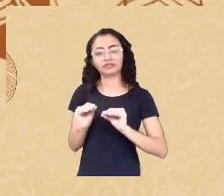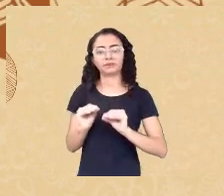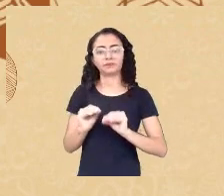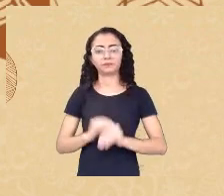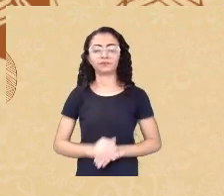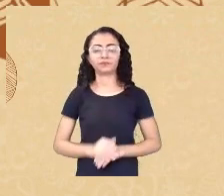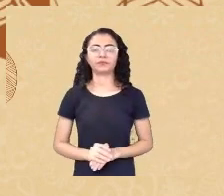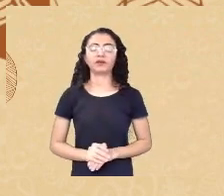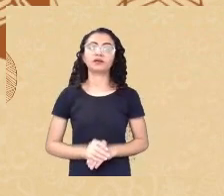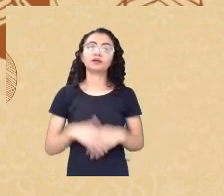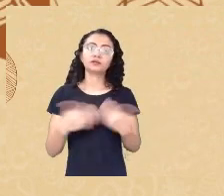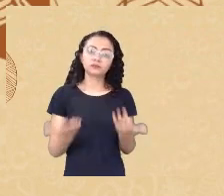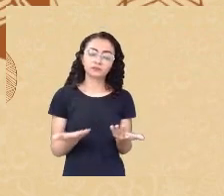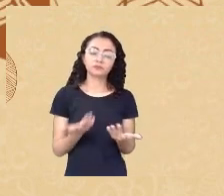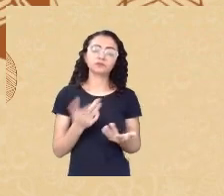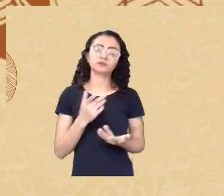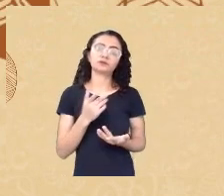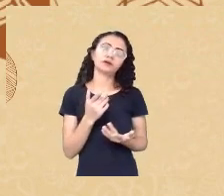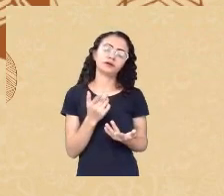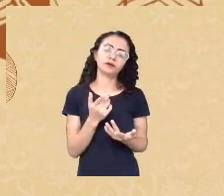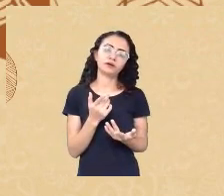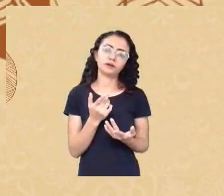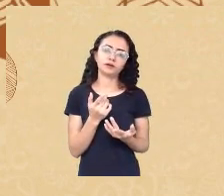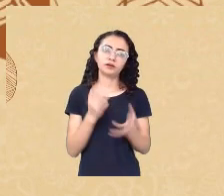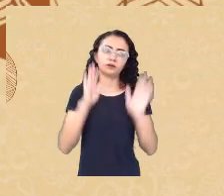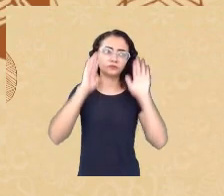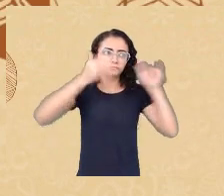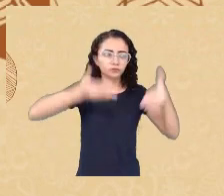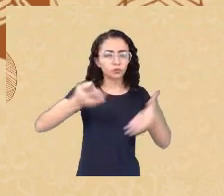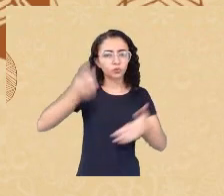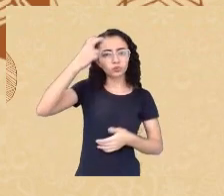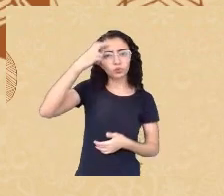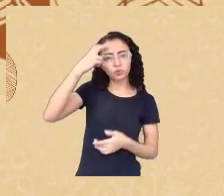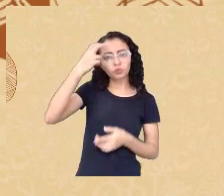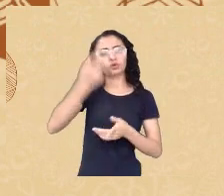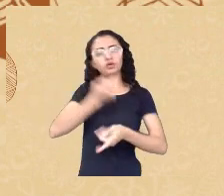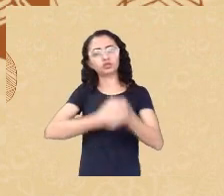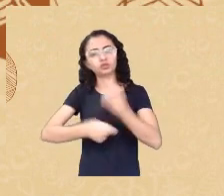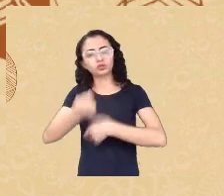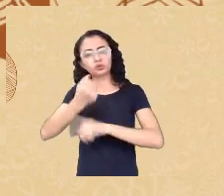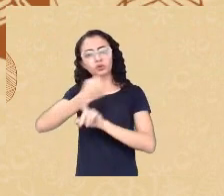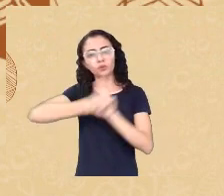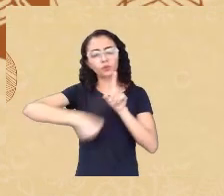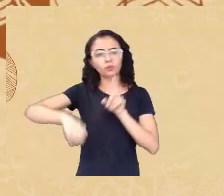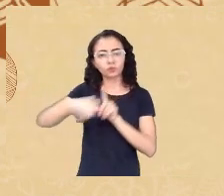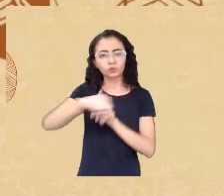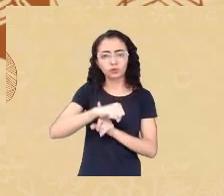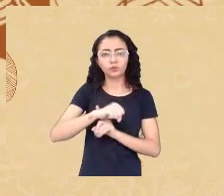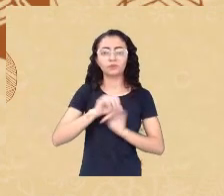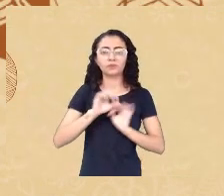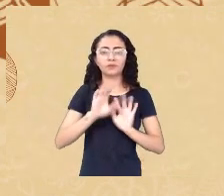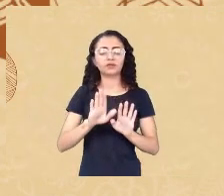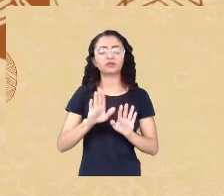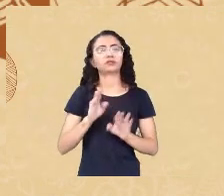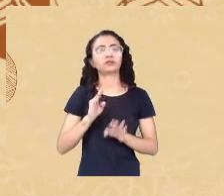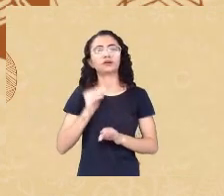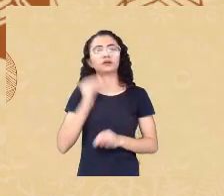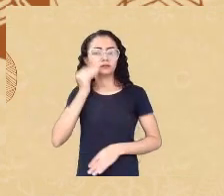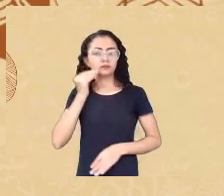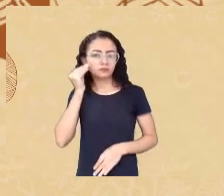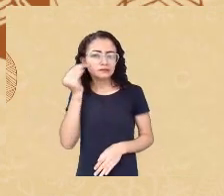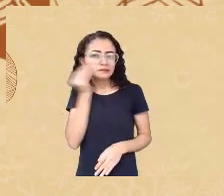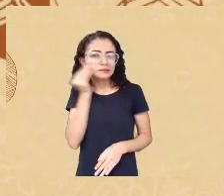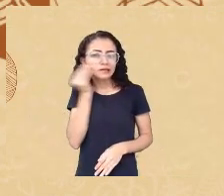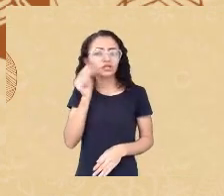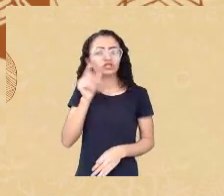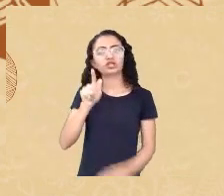para a questão socioeconômica etc mas o teste de QI não tem uma função para ser usada da forma que